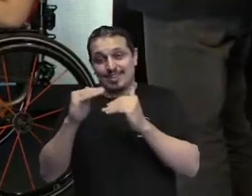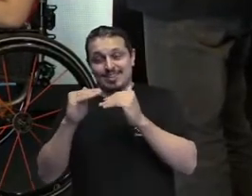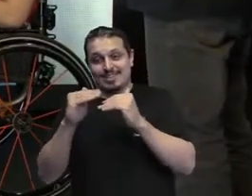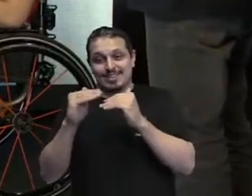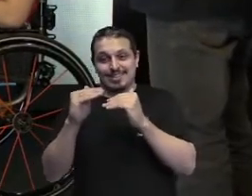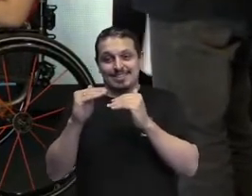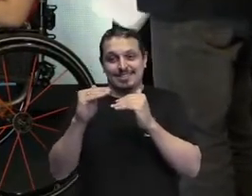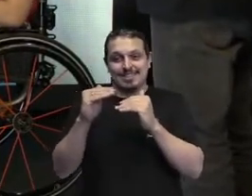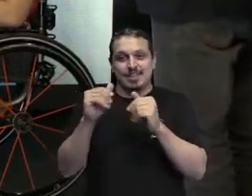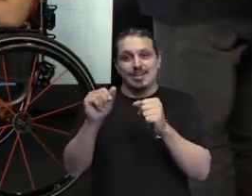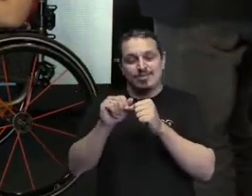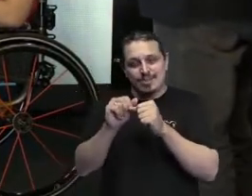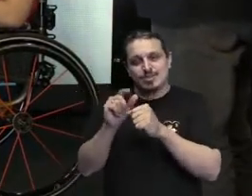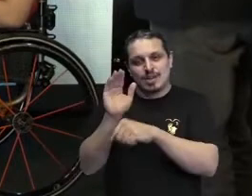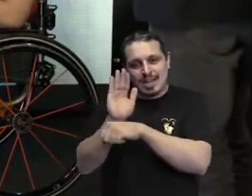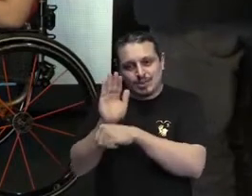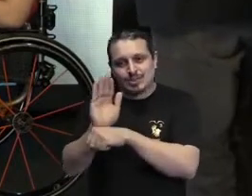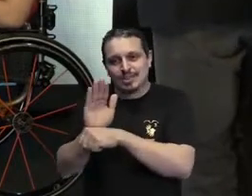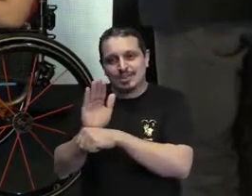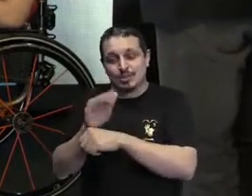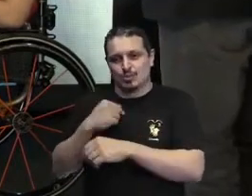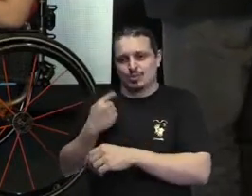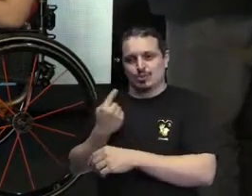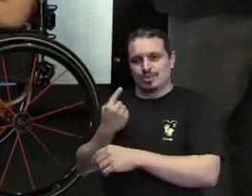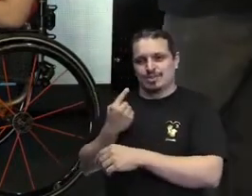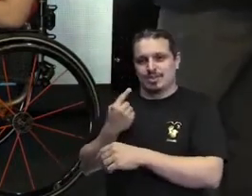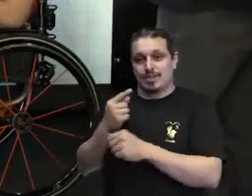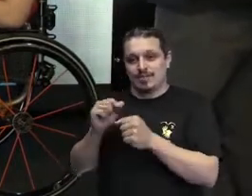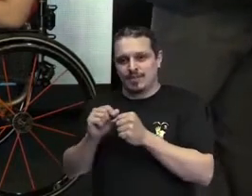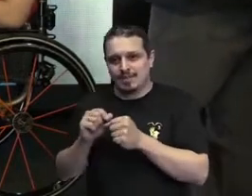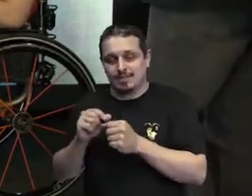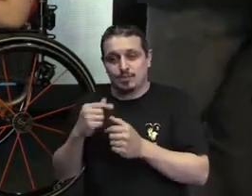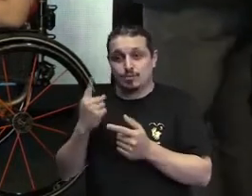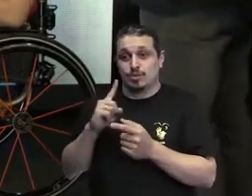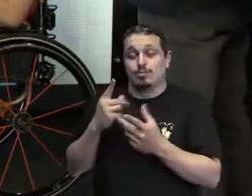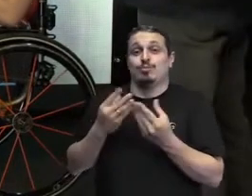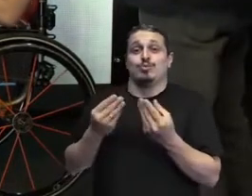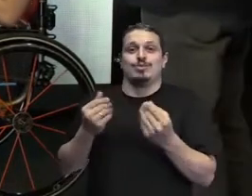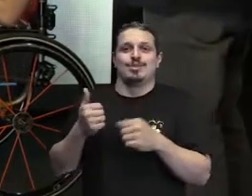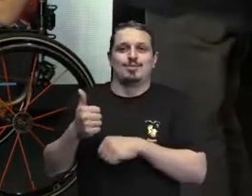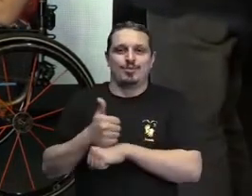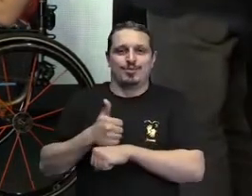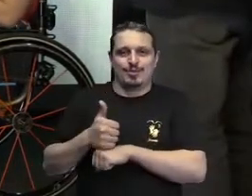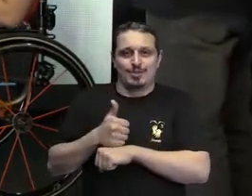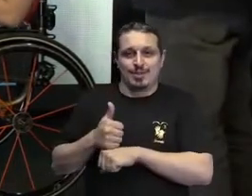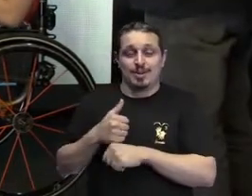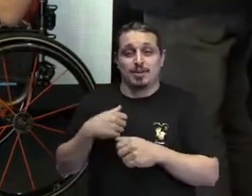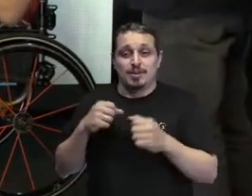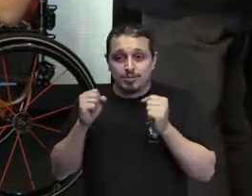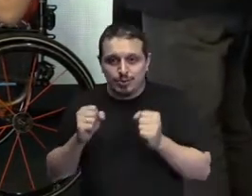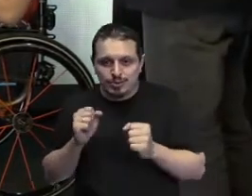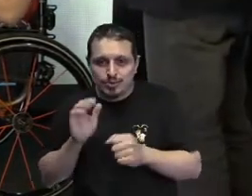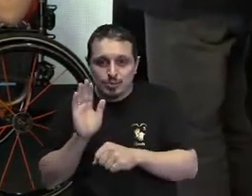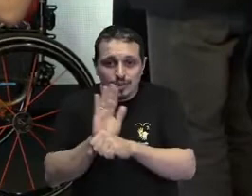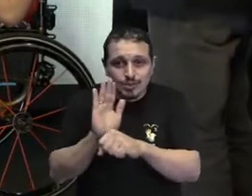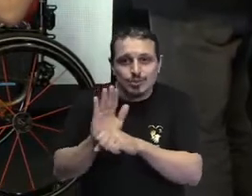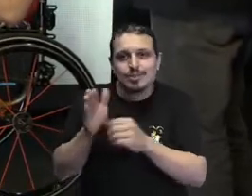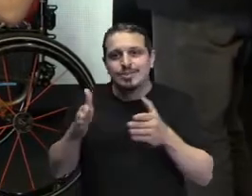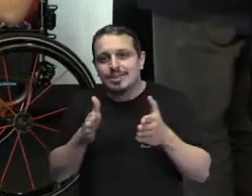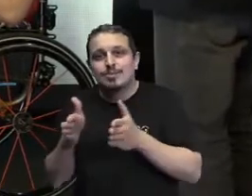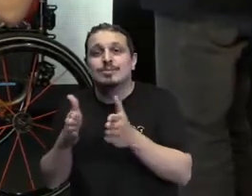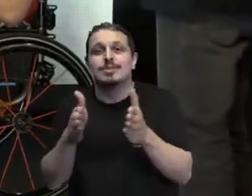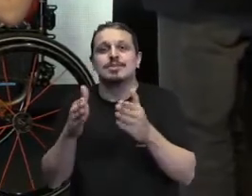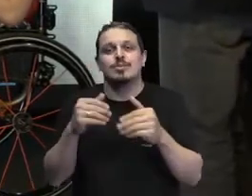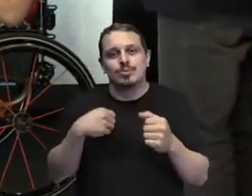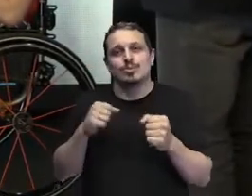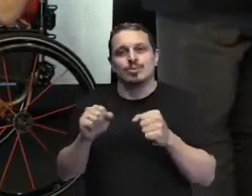solitária, porque não existem muitos profissionais e pessoas que possam te ajudar nesse caminho. Principalmente, agora,